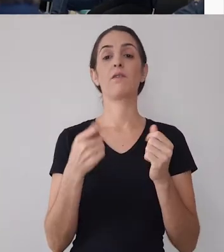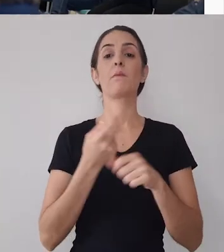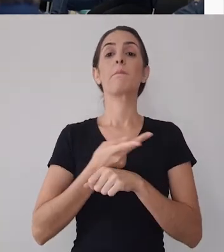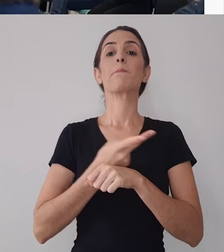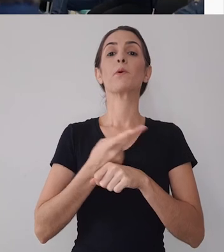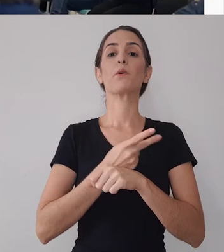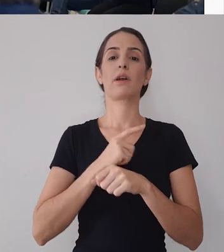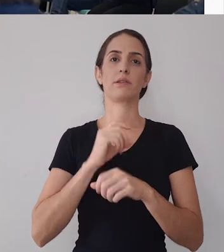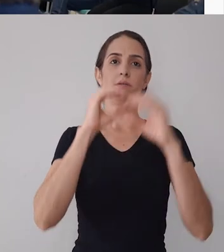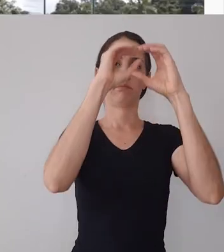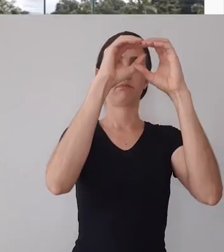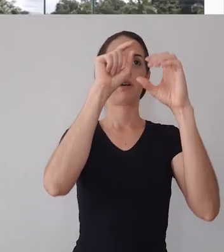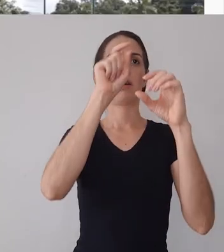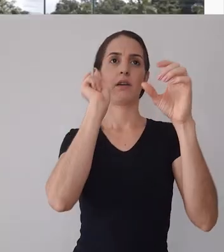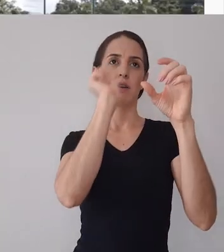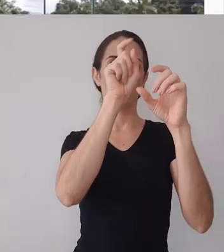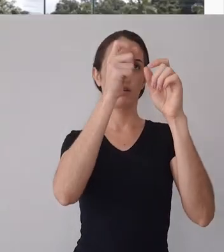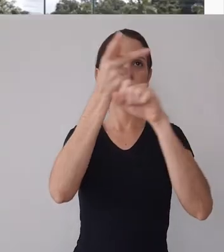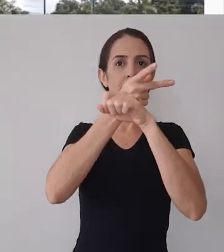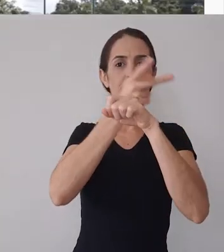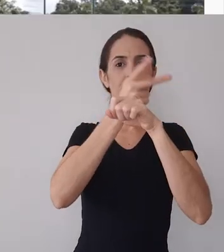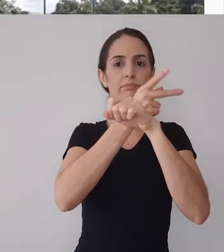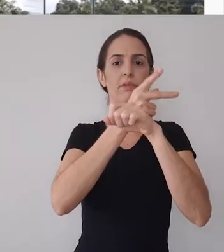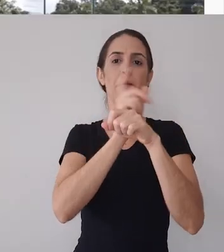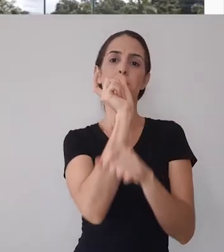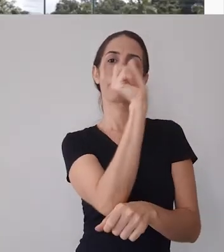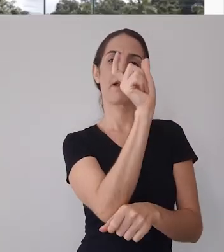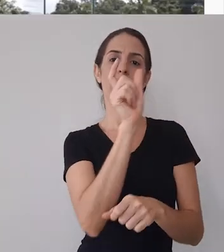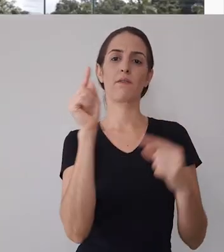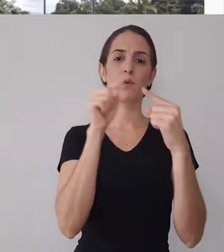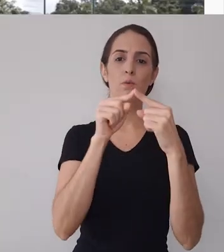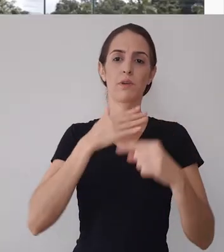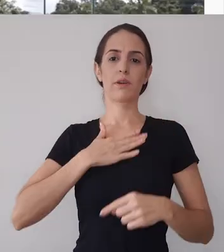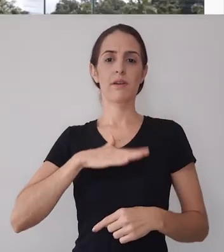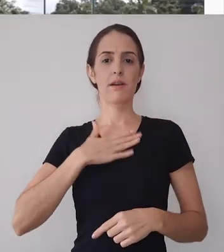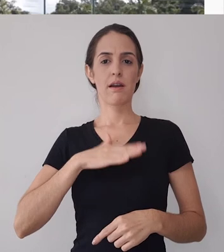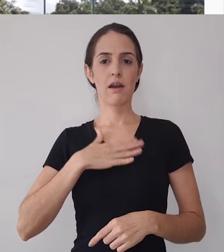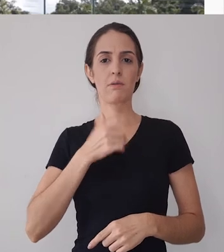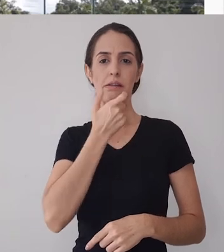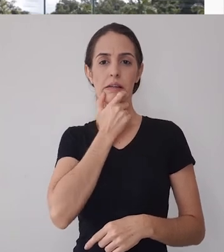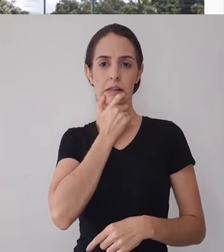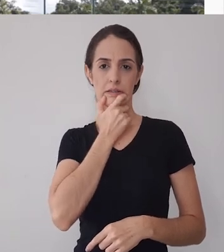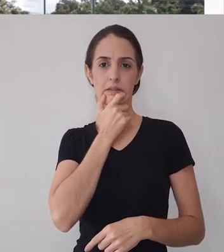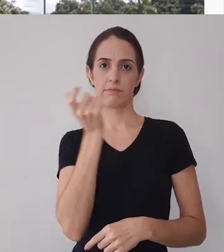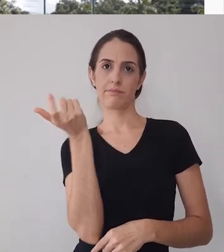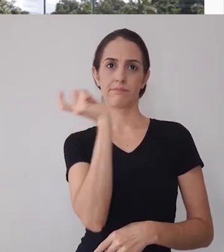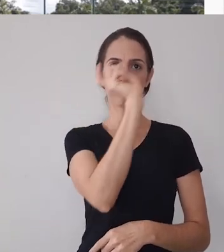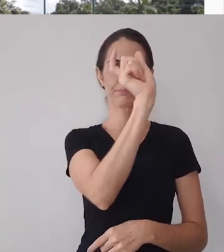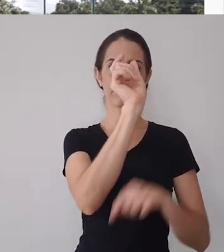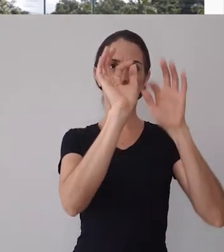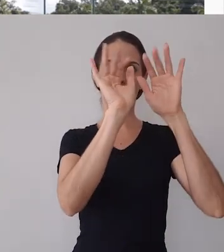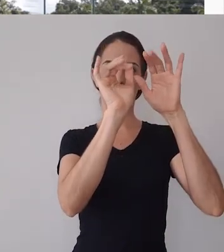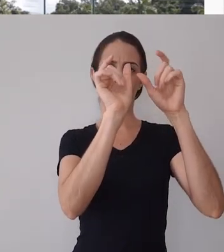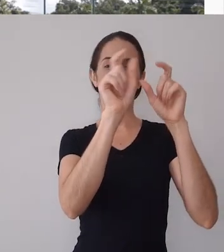acontece em inglês tá então vamos dizer que a gente vai buscar uma música calma então nós vamos digitar aqui calma e vamos dar enter e você vê que ele